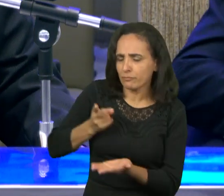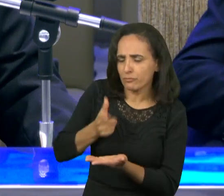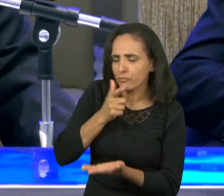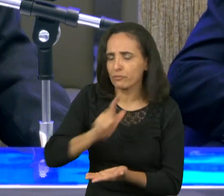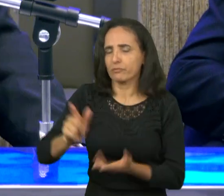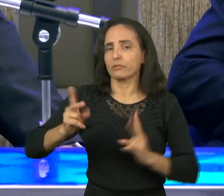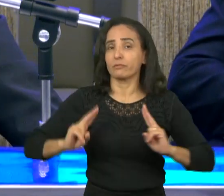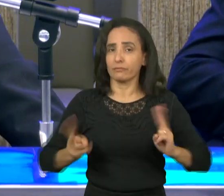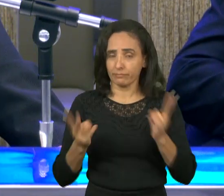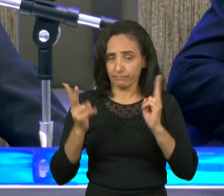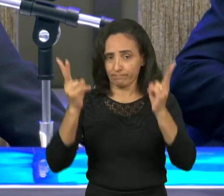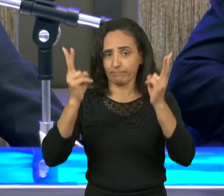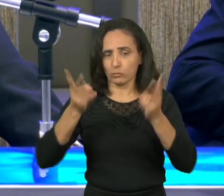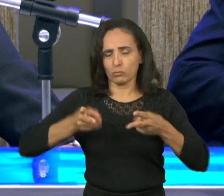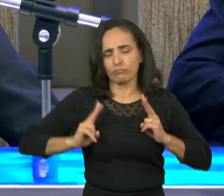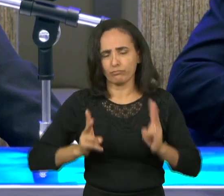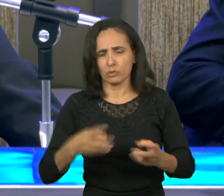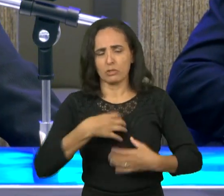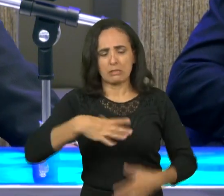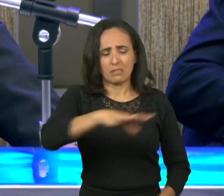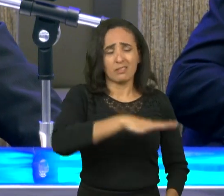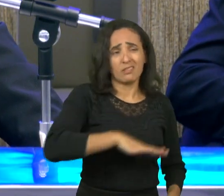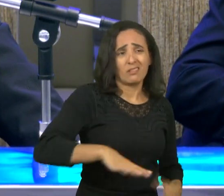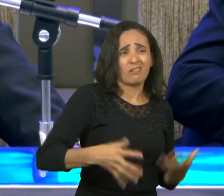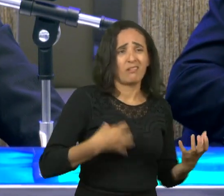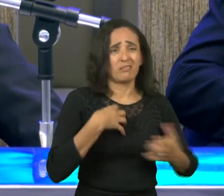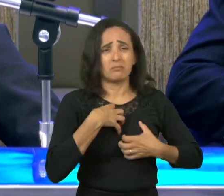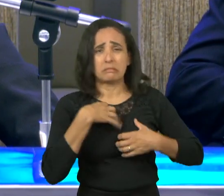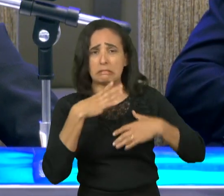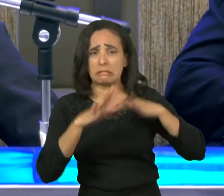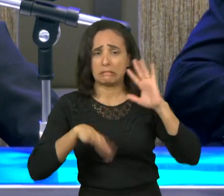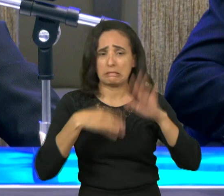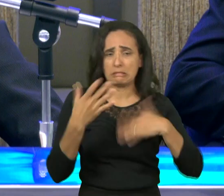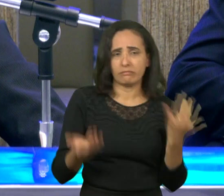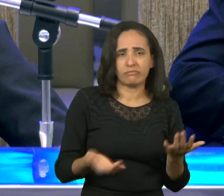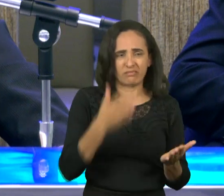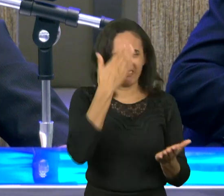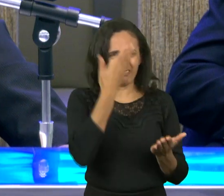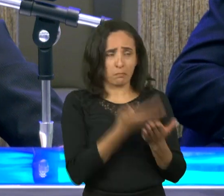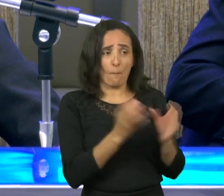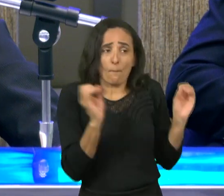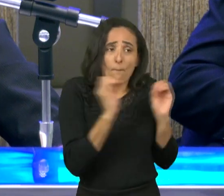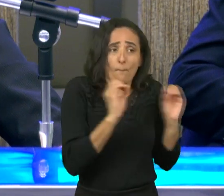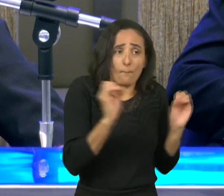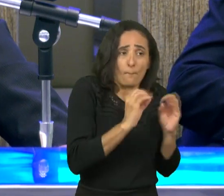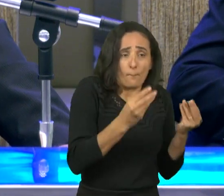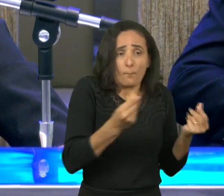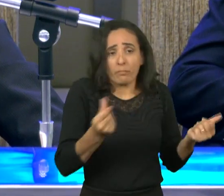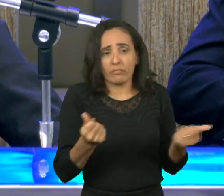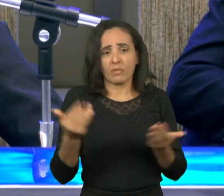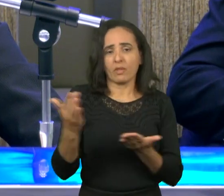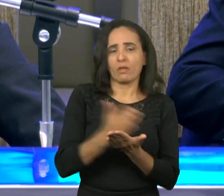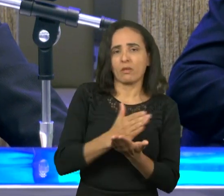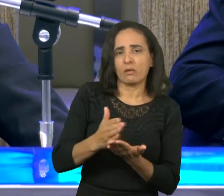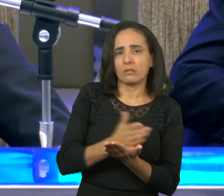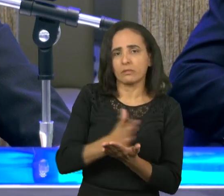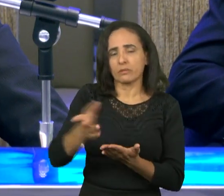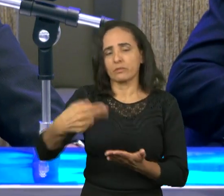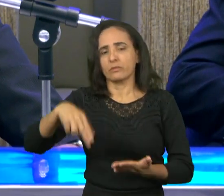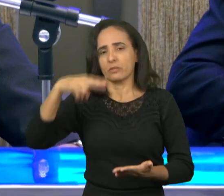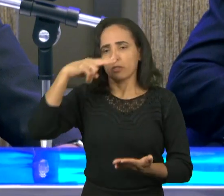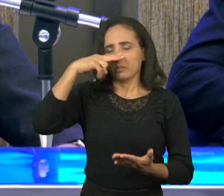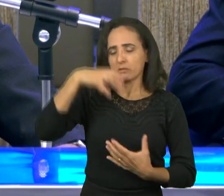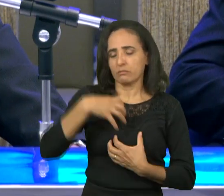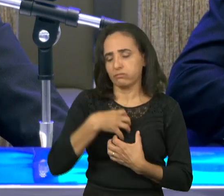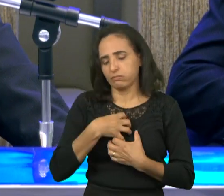de tanto relativismo de tanta incredulidade os crentes são desafiados a viverem